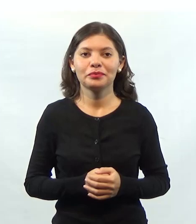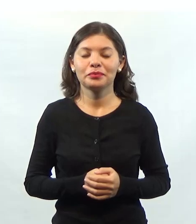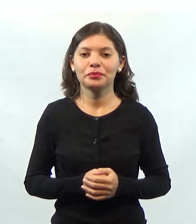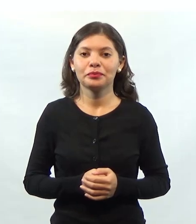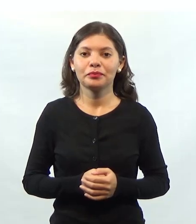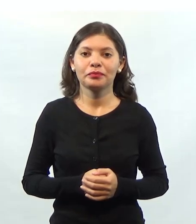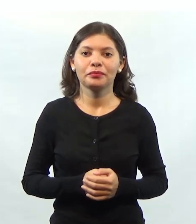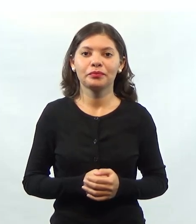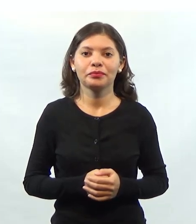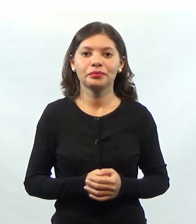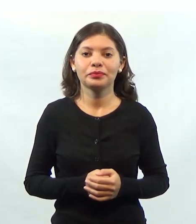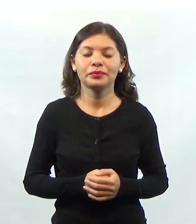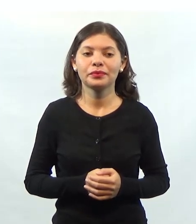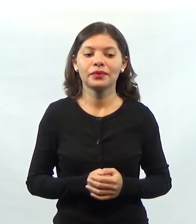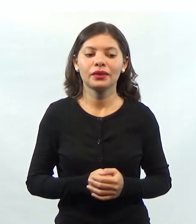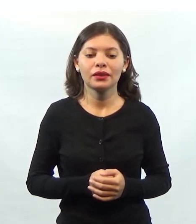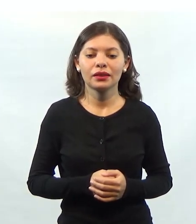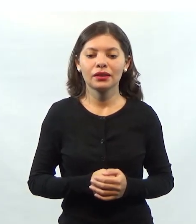e morrem.